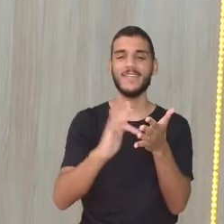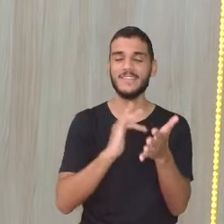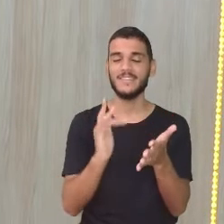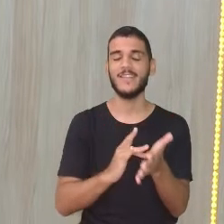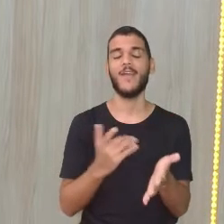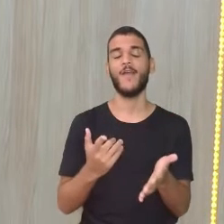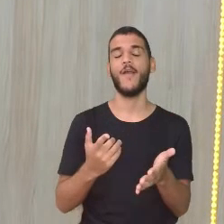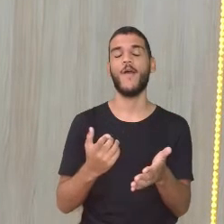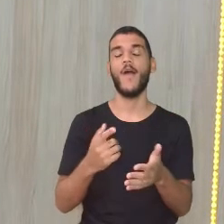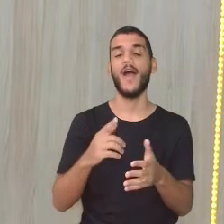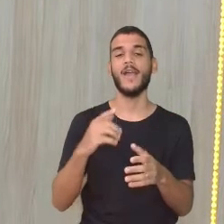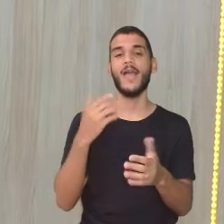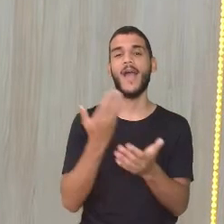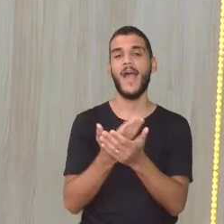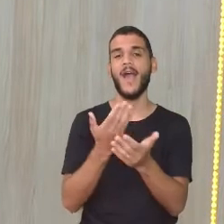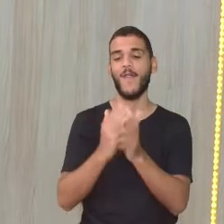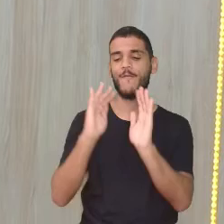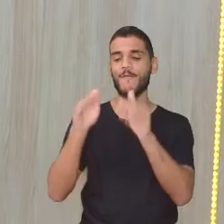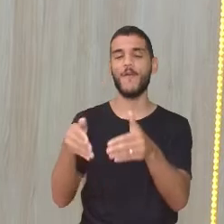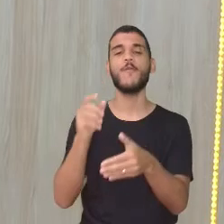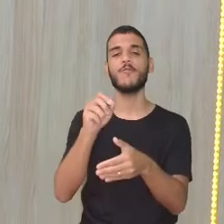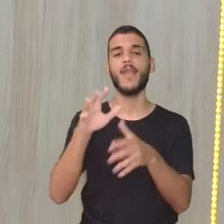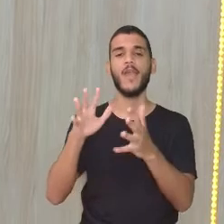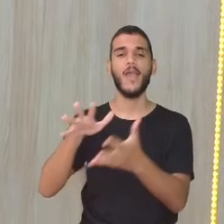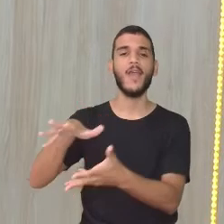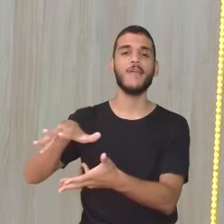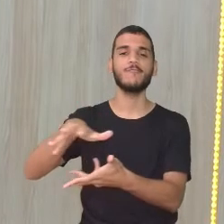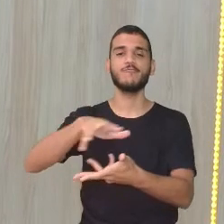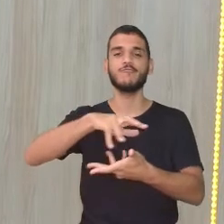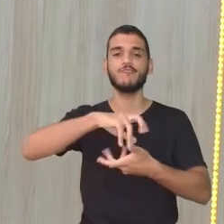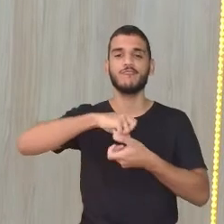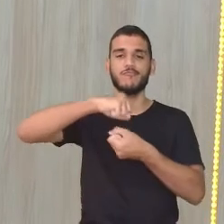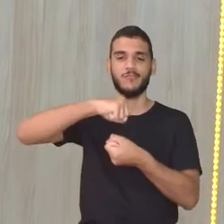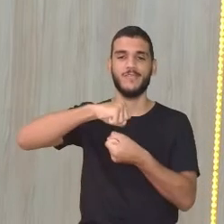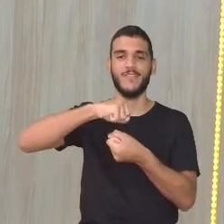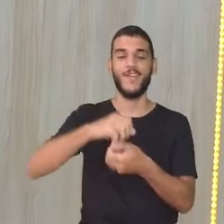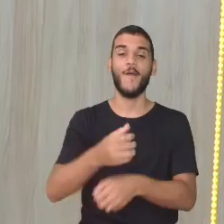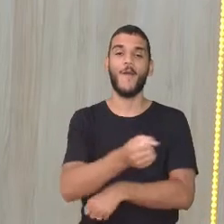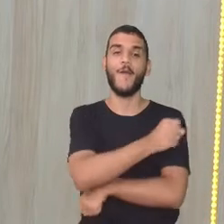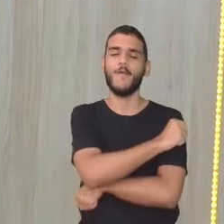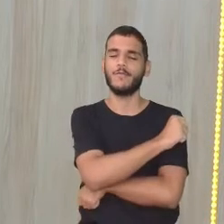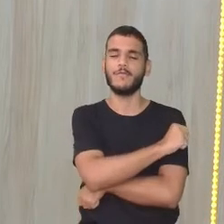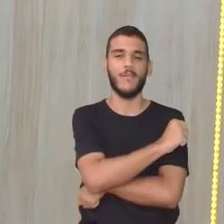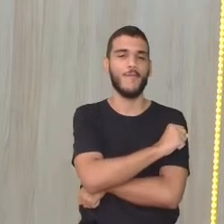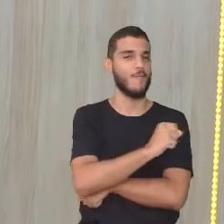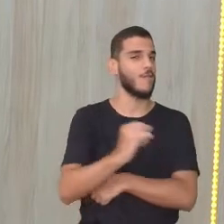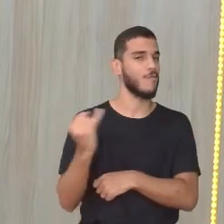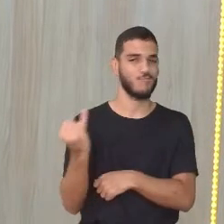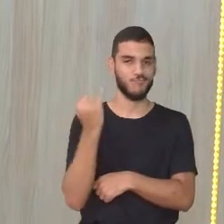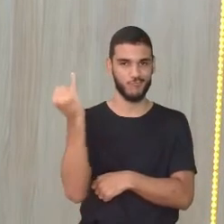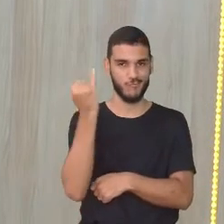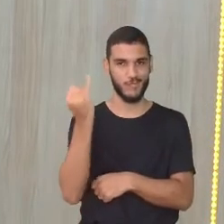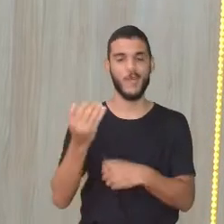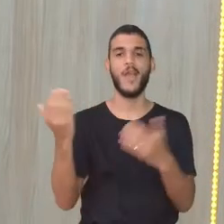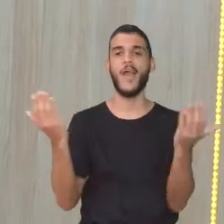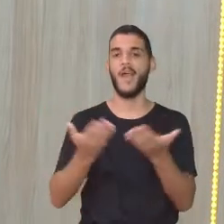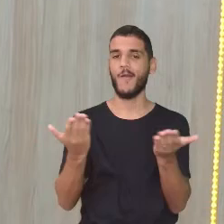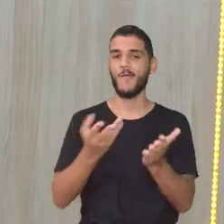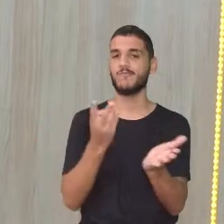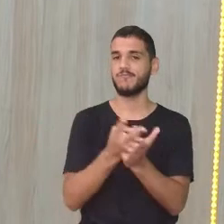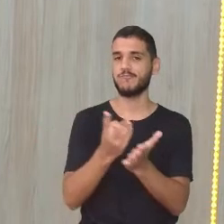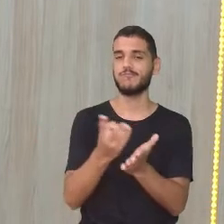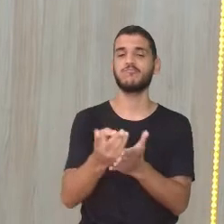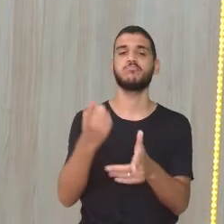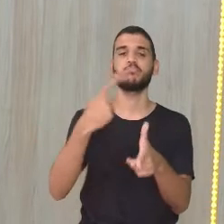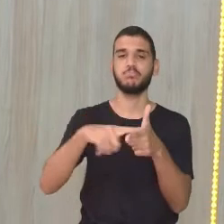sustentabilidade, oitavo ano, chiquérrimo, né? Hoje a gente vai continuar aqui falando dos problemas